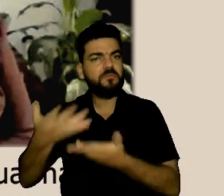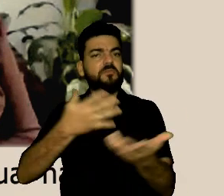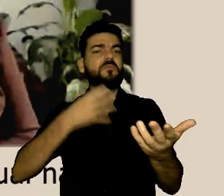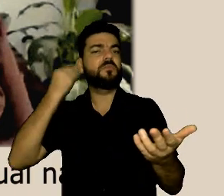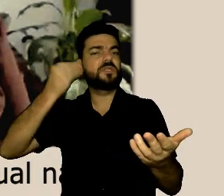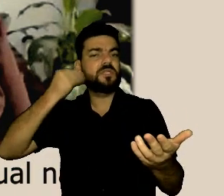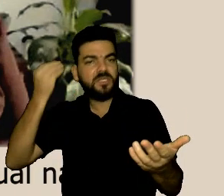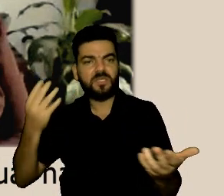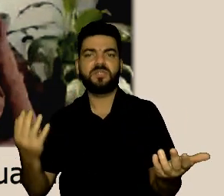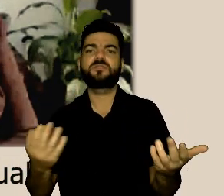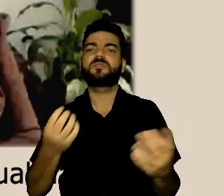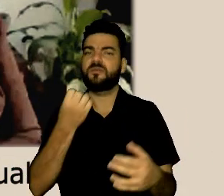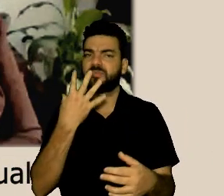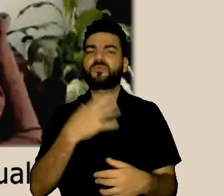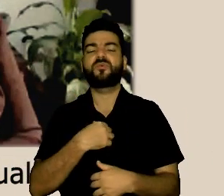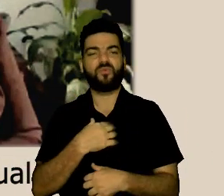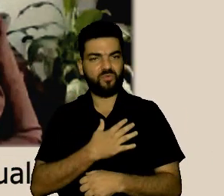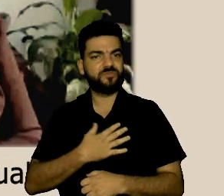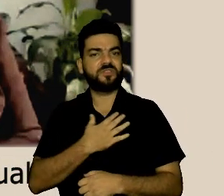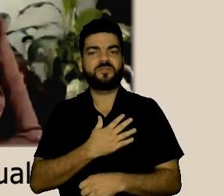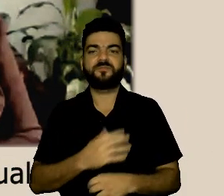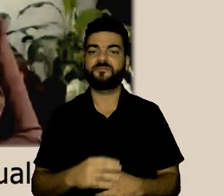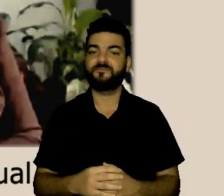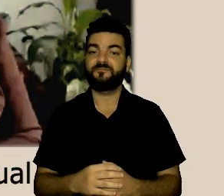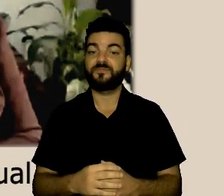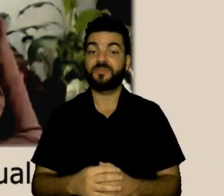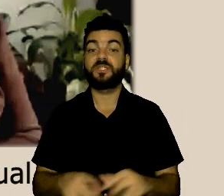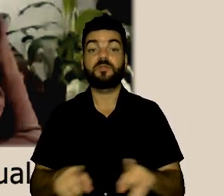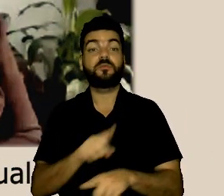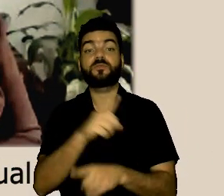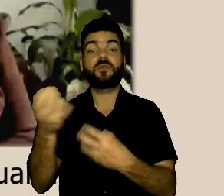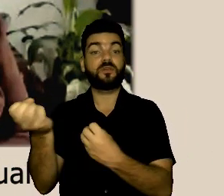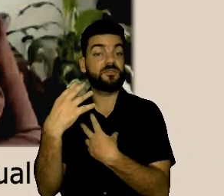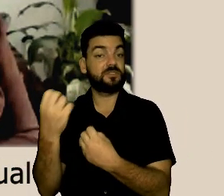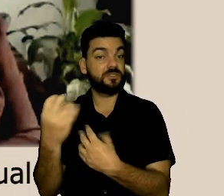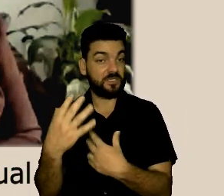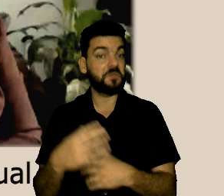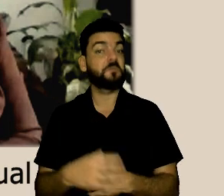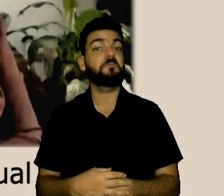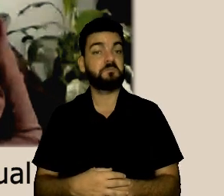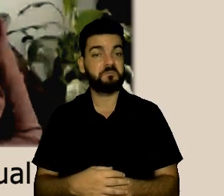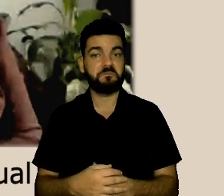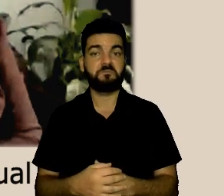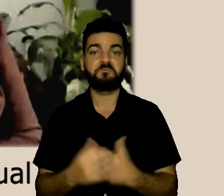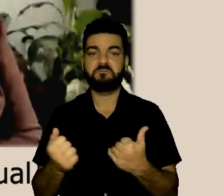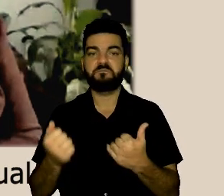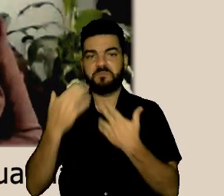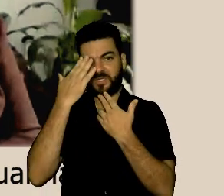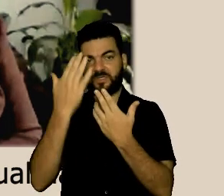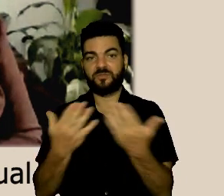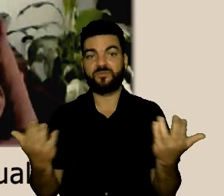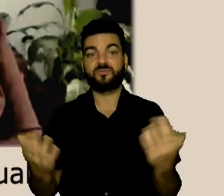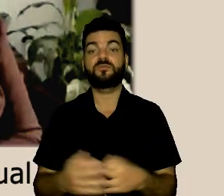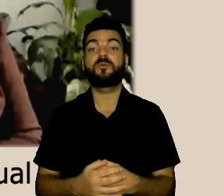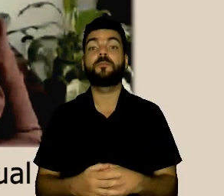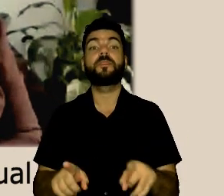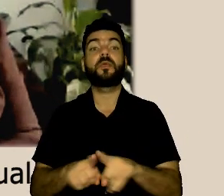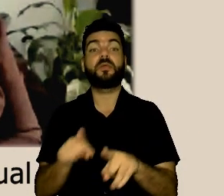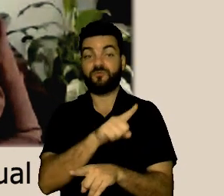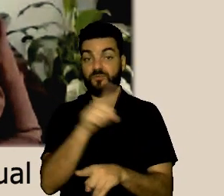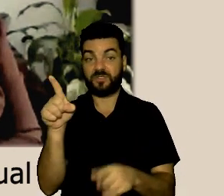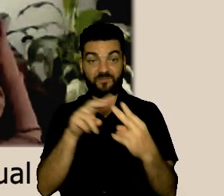melhor nesta temática. Ao nosso público, que sempre nos acompanha e nos